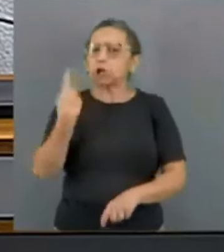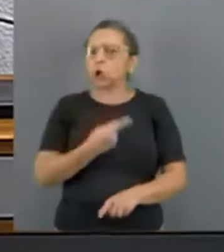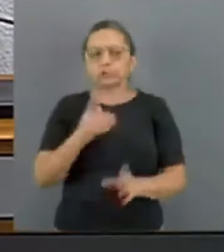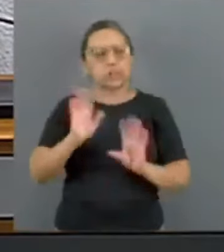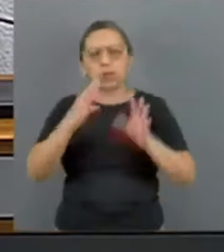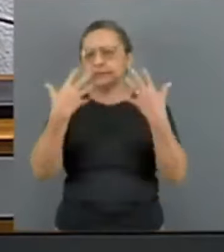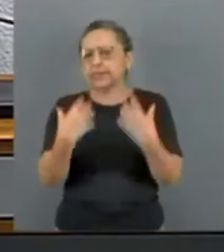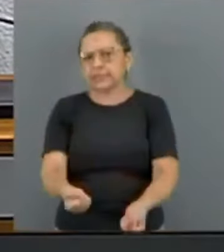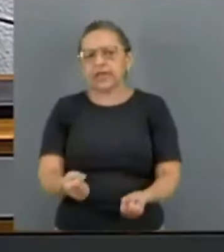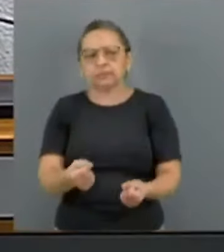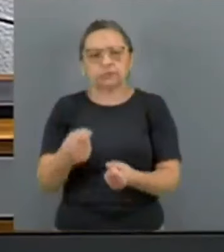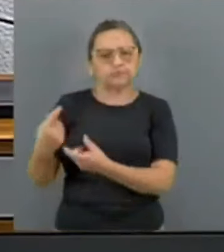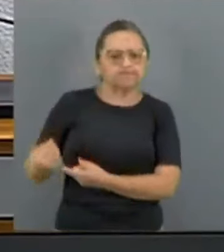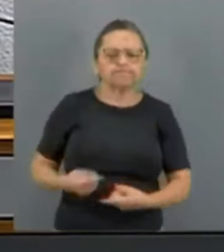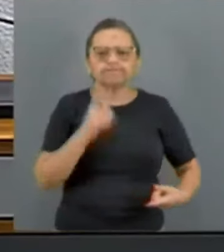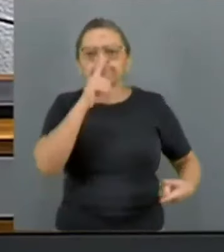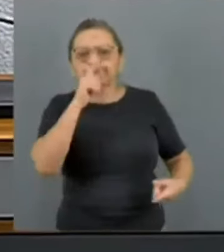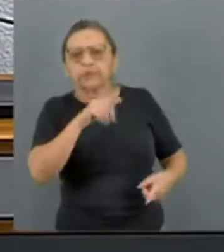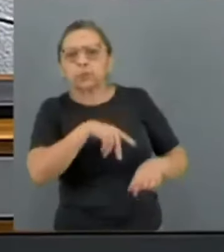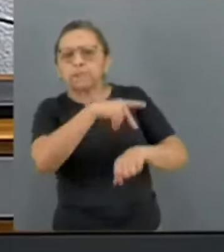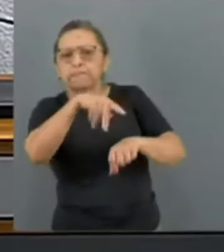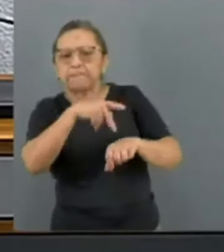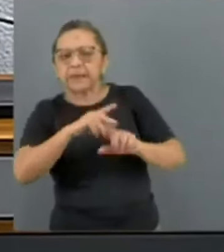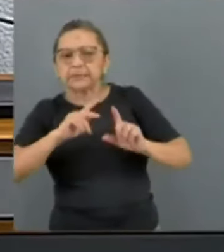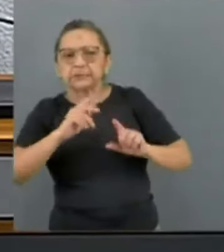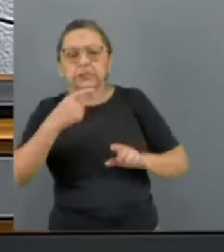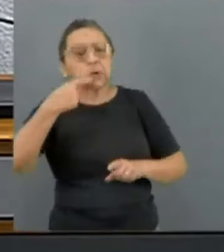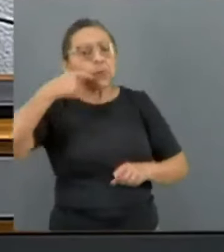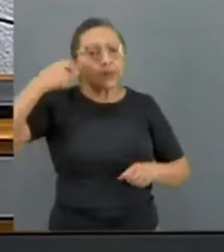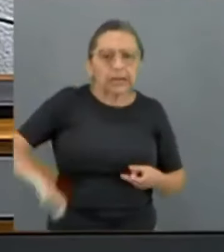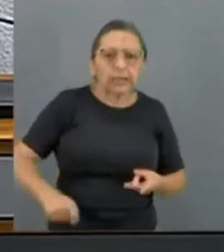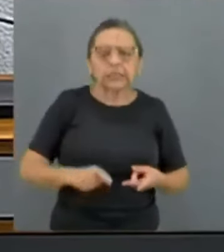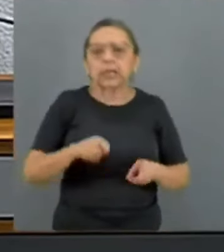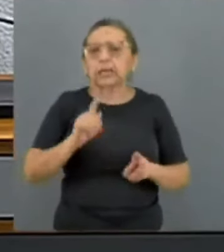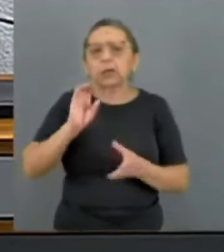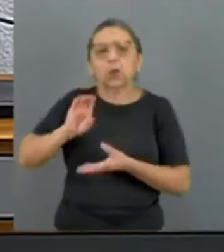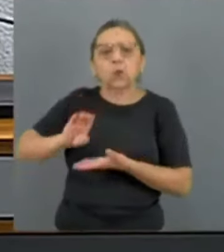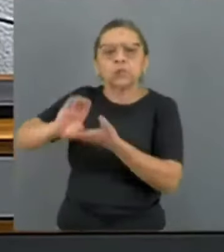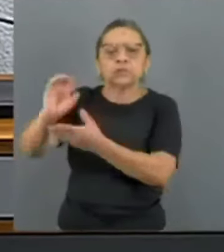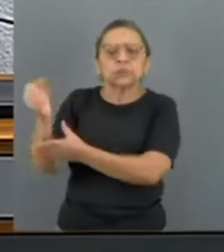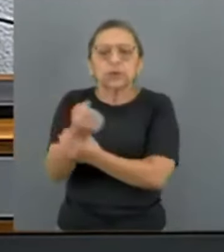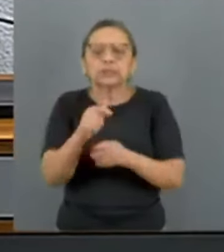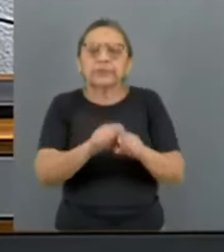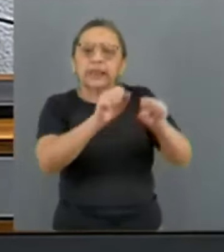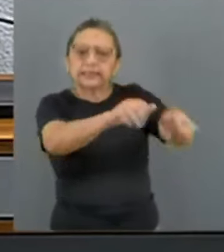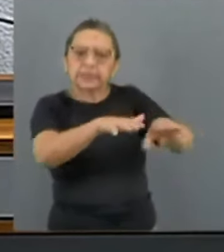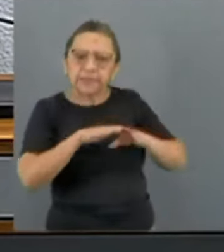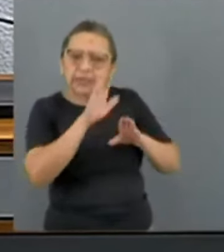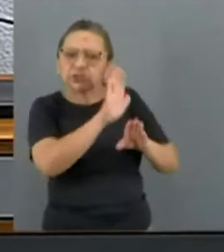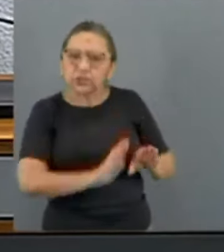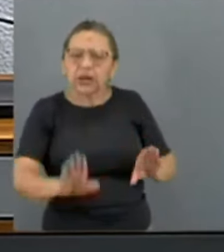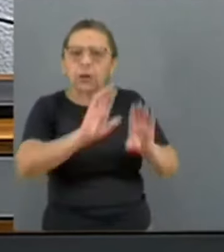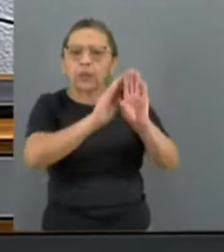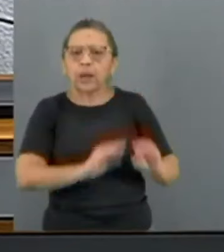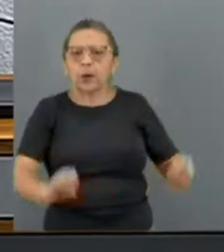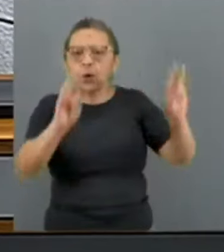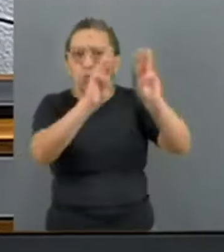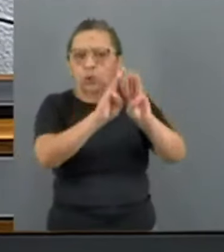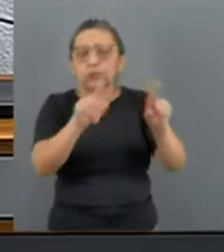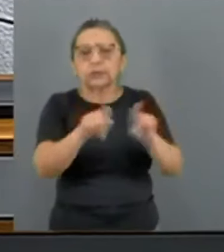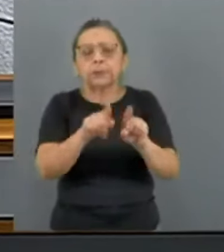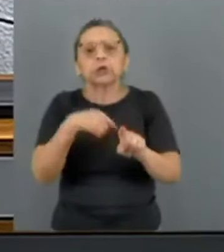da integridade territorial ucraniana, tanto no Conselho de Segurança como na Assembleia Geral da ONU. Ao mesmo tempo, nos